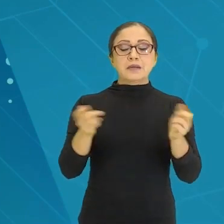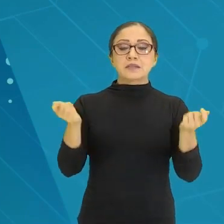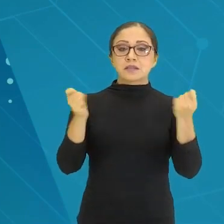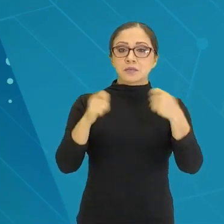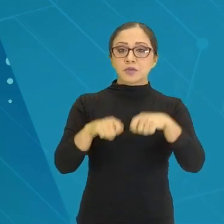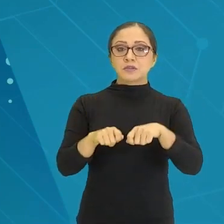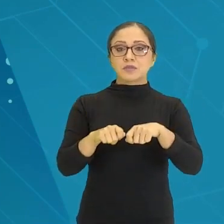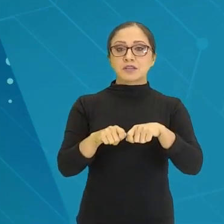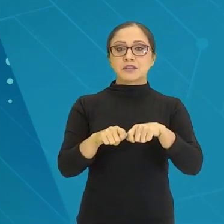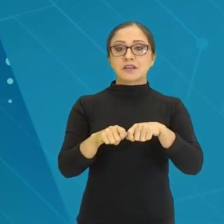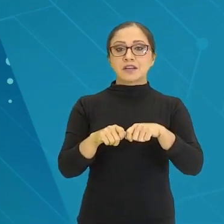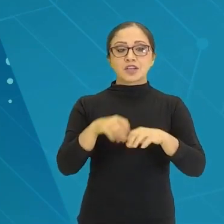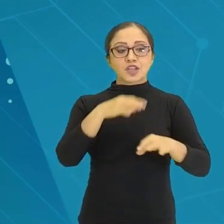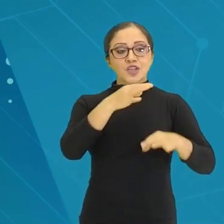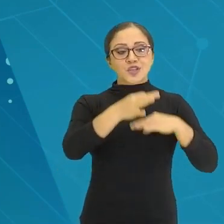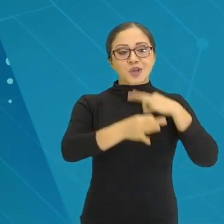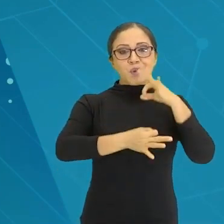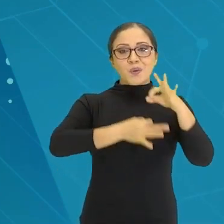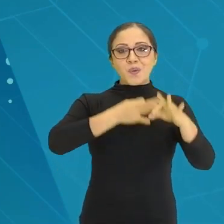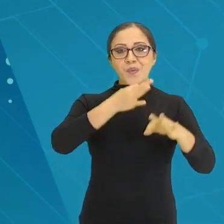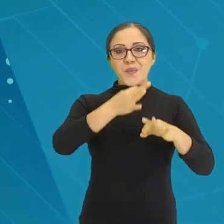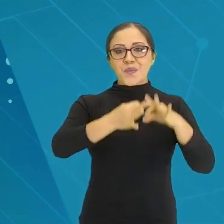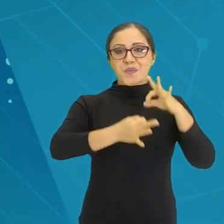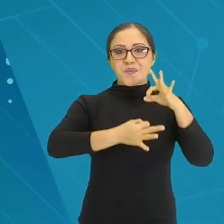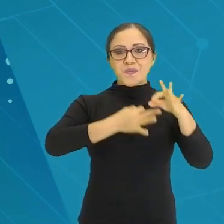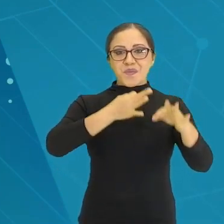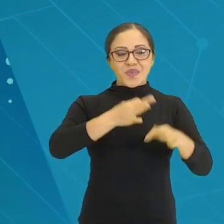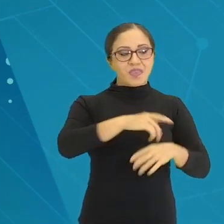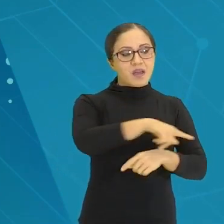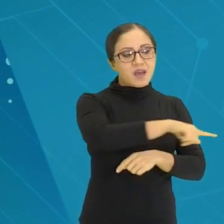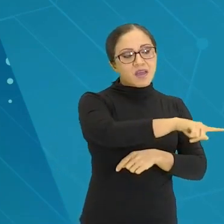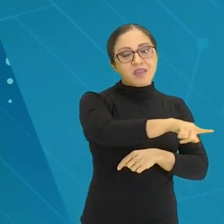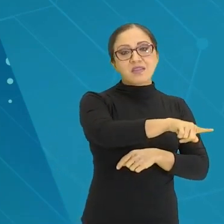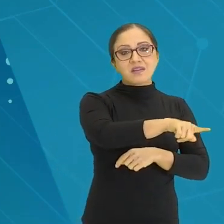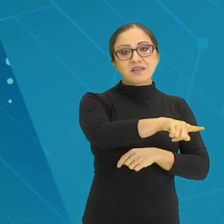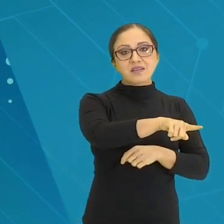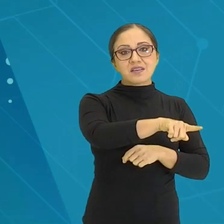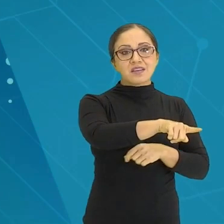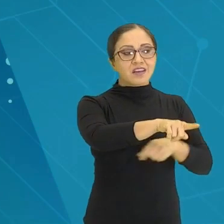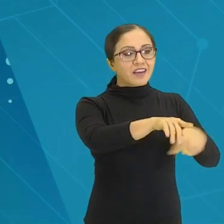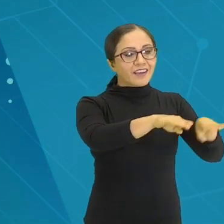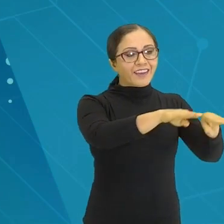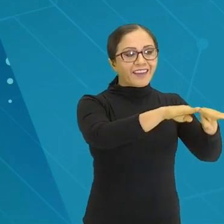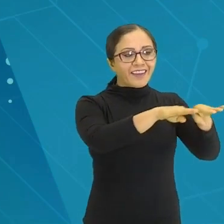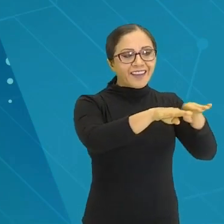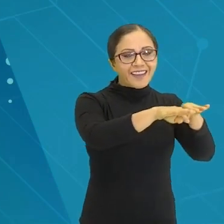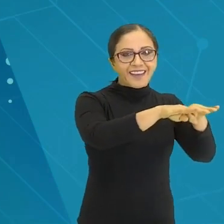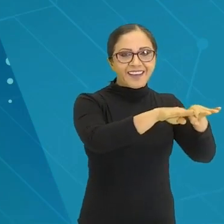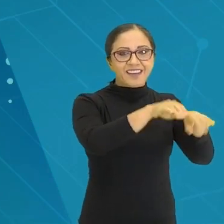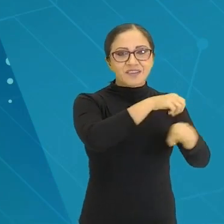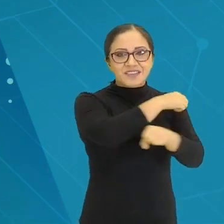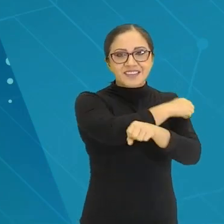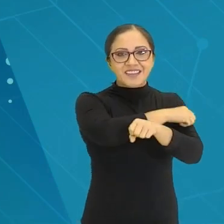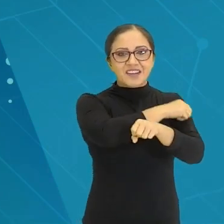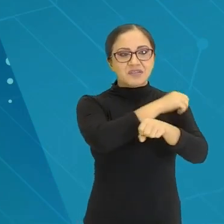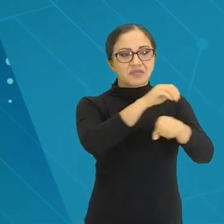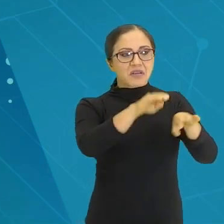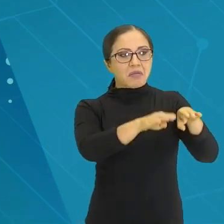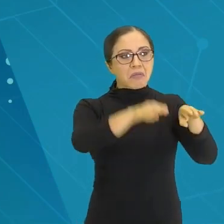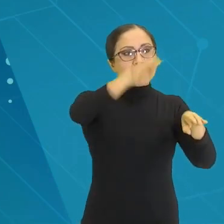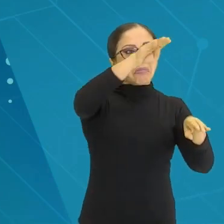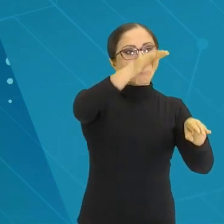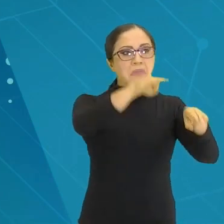de argumentar entre si, todos que estão ali, onde um não é mais do que o outro em nível de autoridade